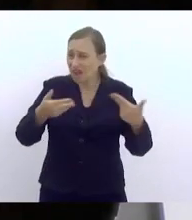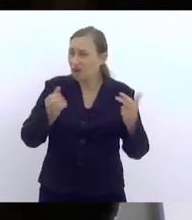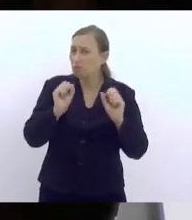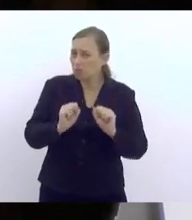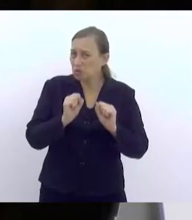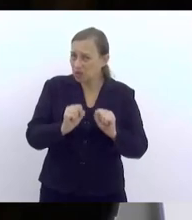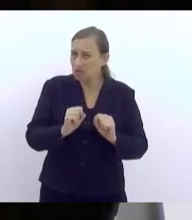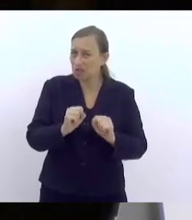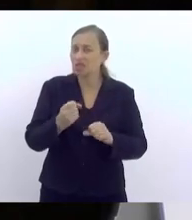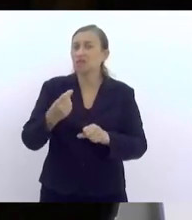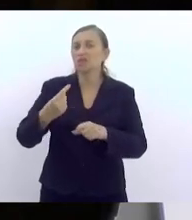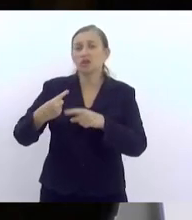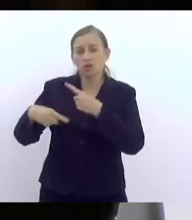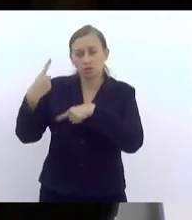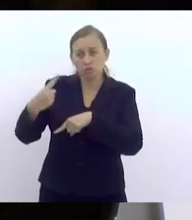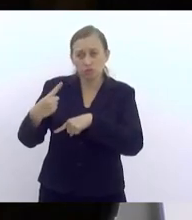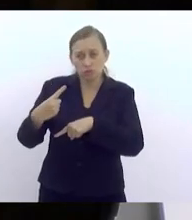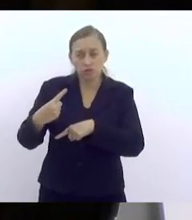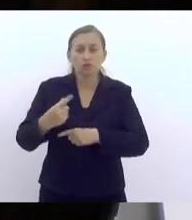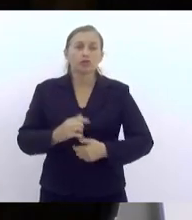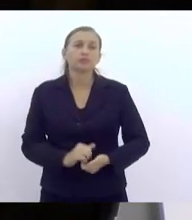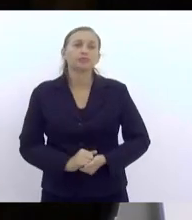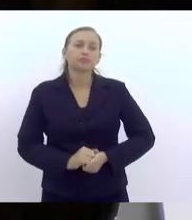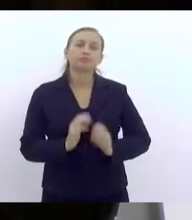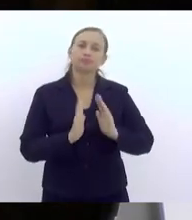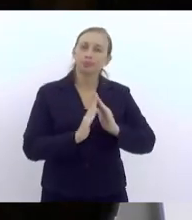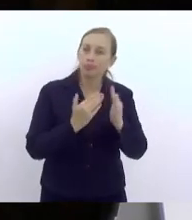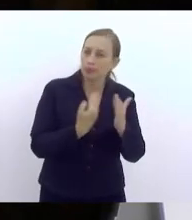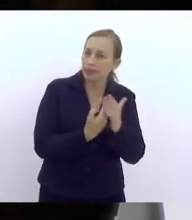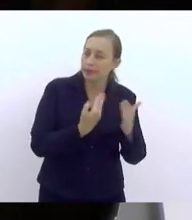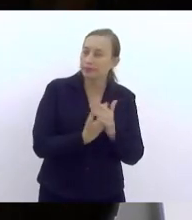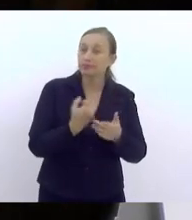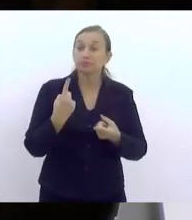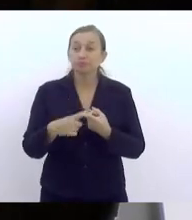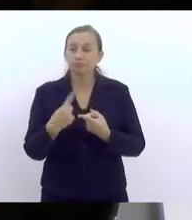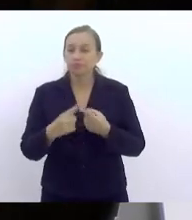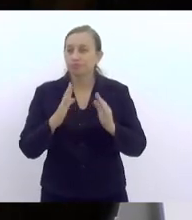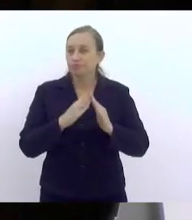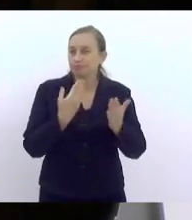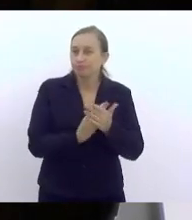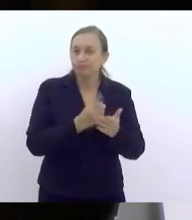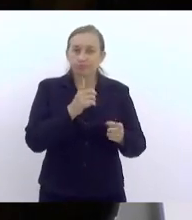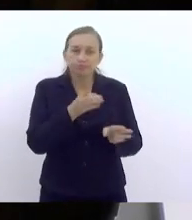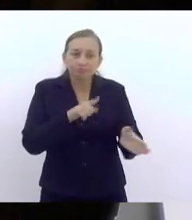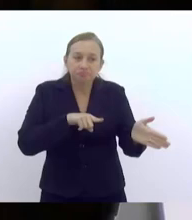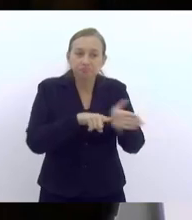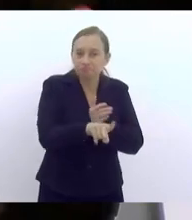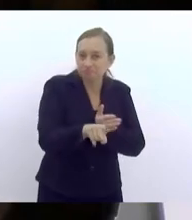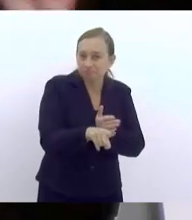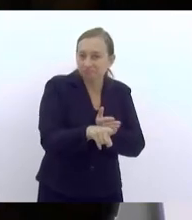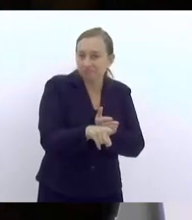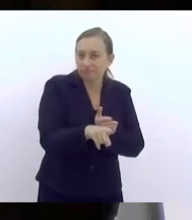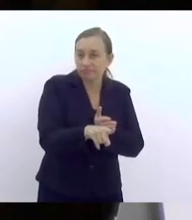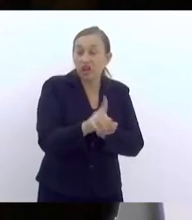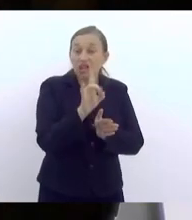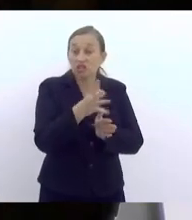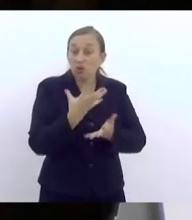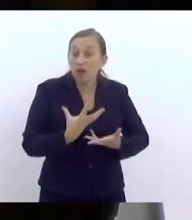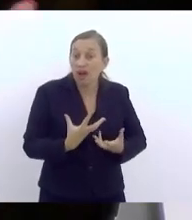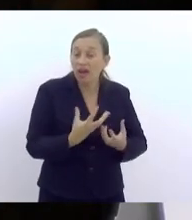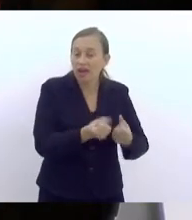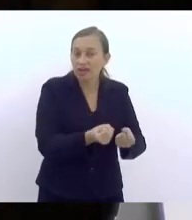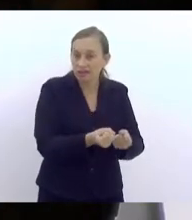sido bem-sucedidas e operacionalizadas na escola, porque a escola não é consultada. A escola recebe,